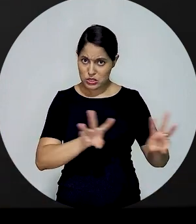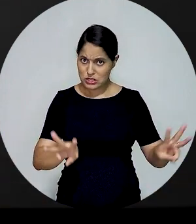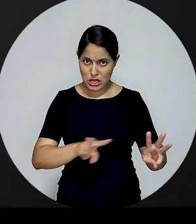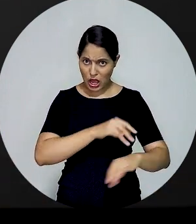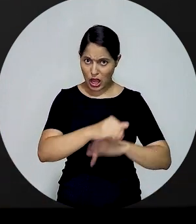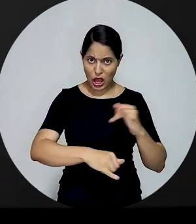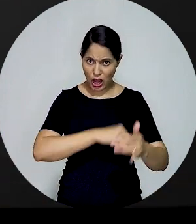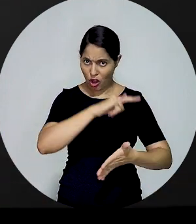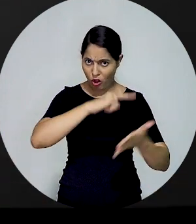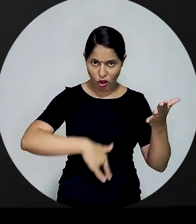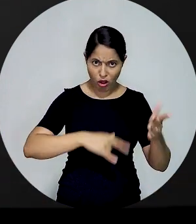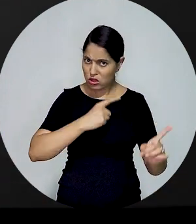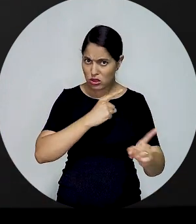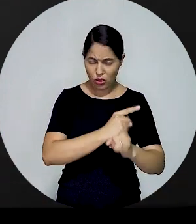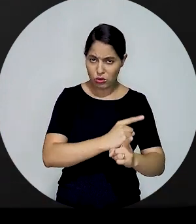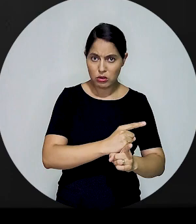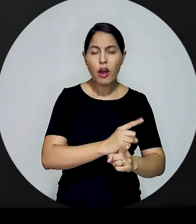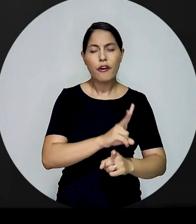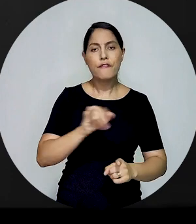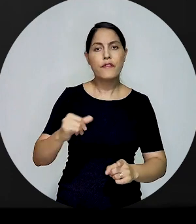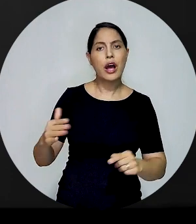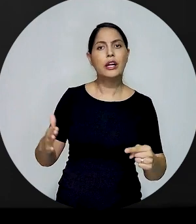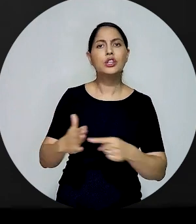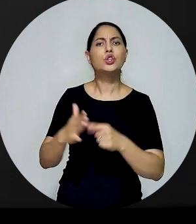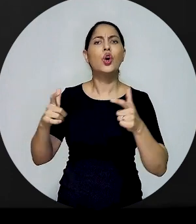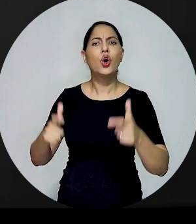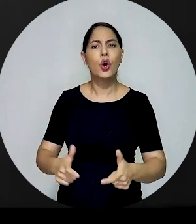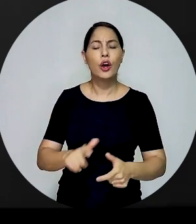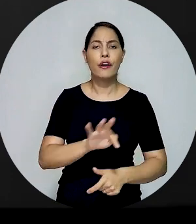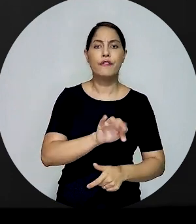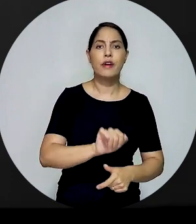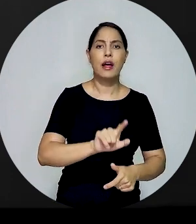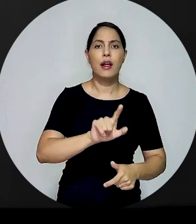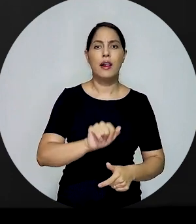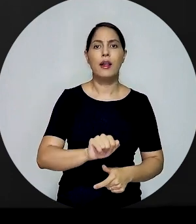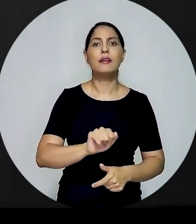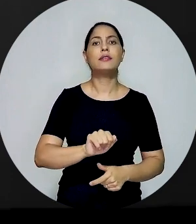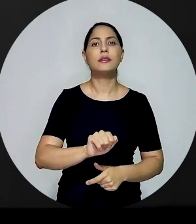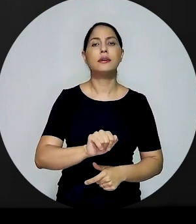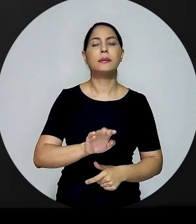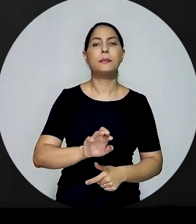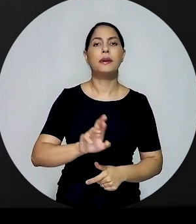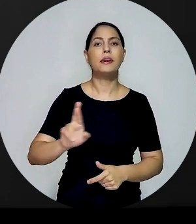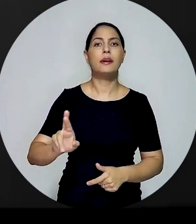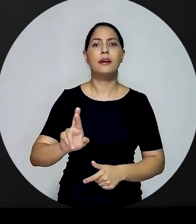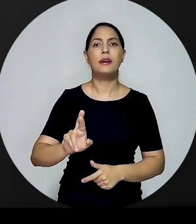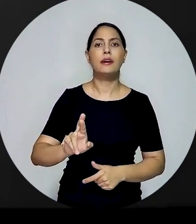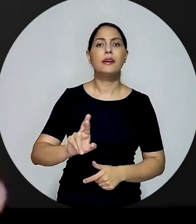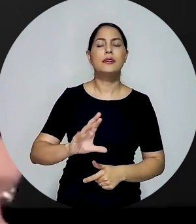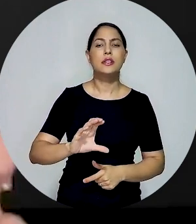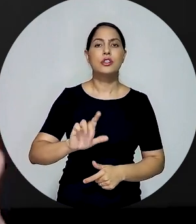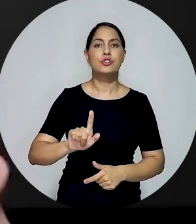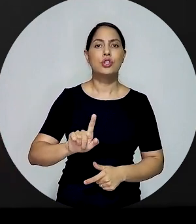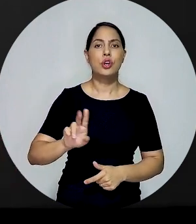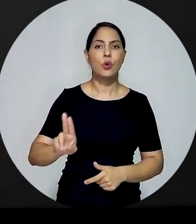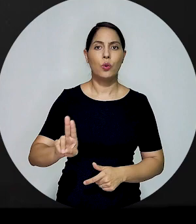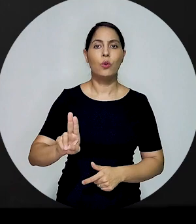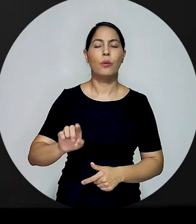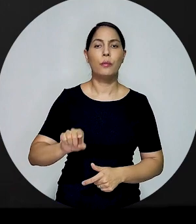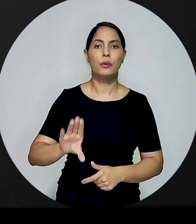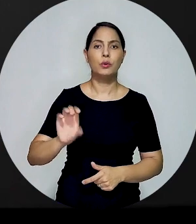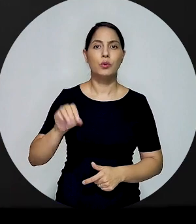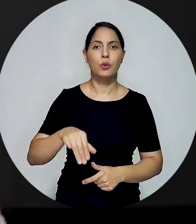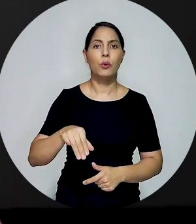façam a denúncia através do falabr.cgu.gov.br com os prints